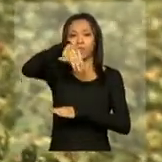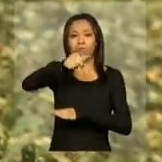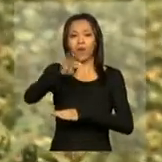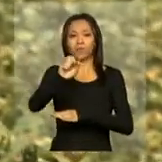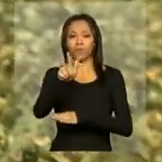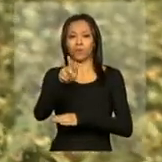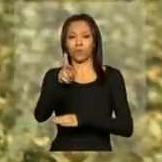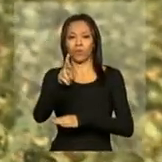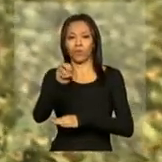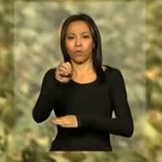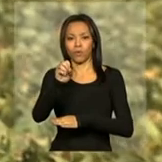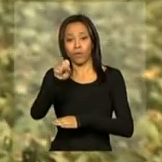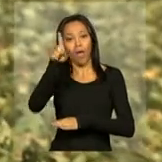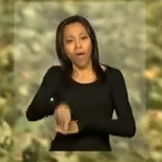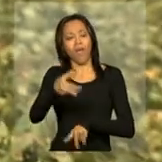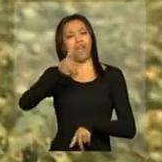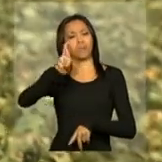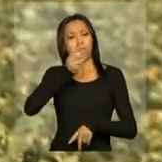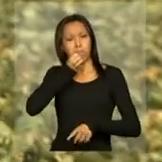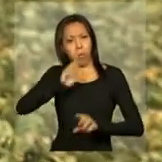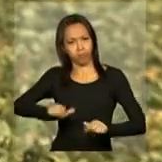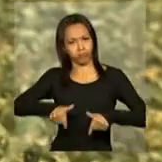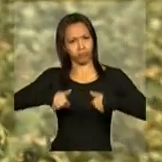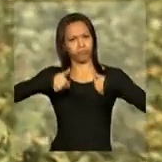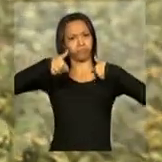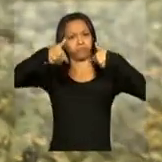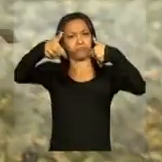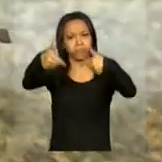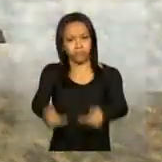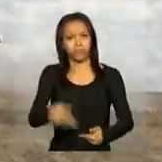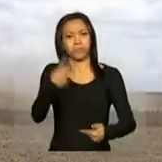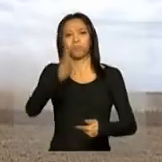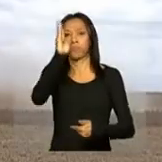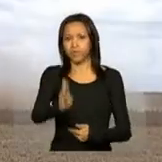responsáveis pelo bom desempenho da agricultura brasileira.